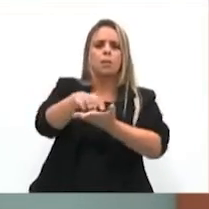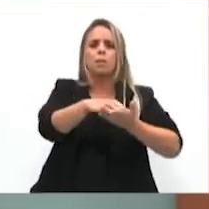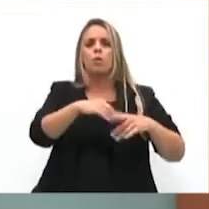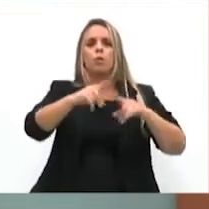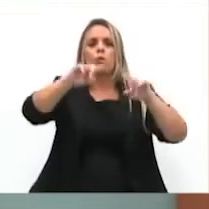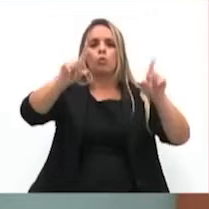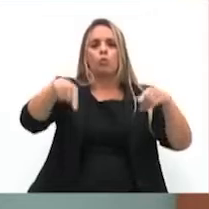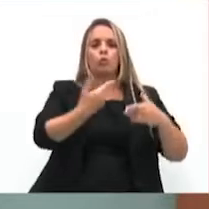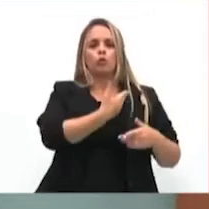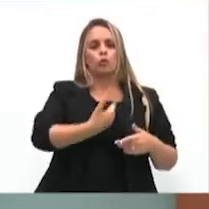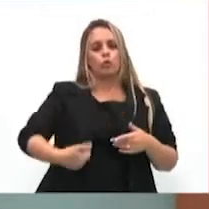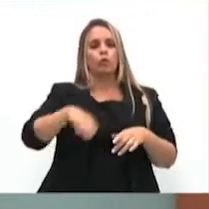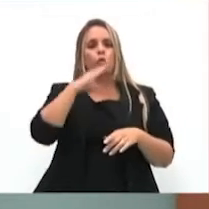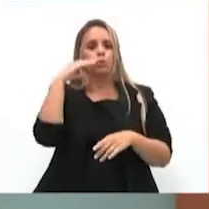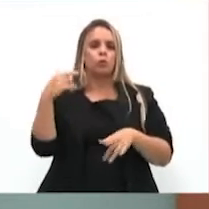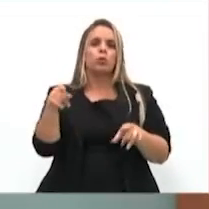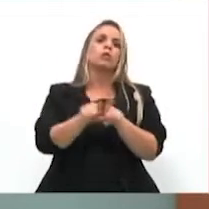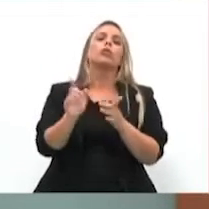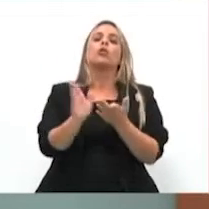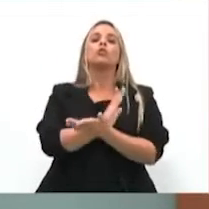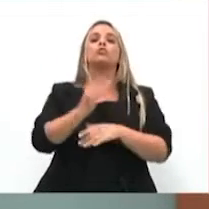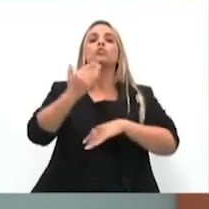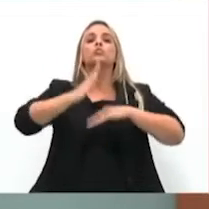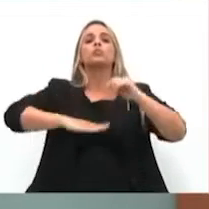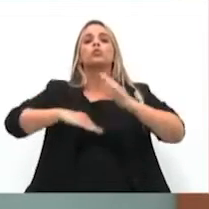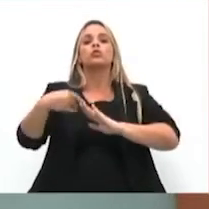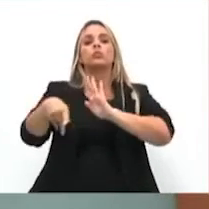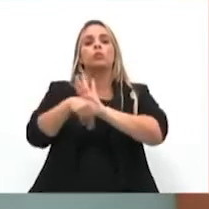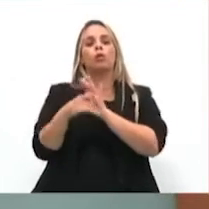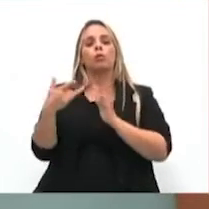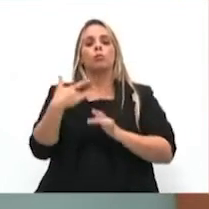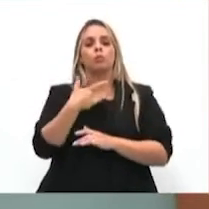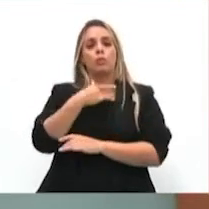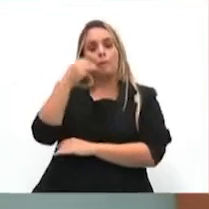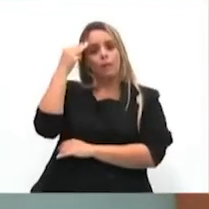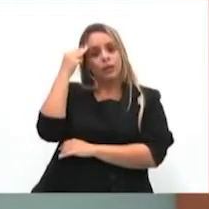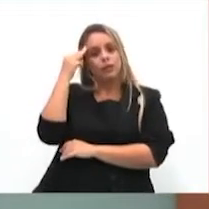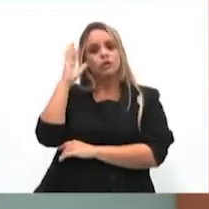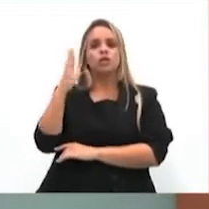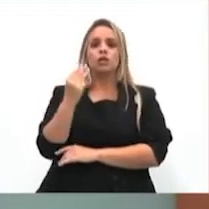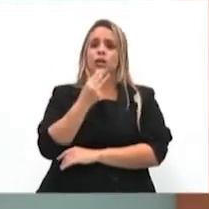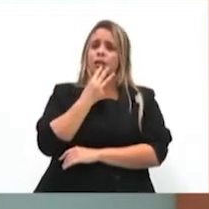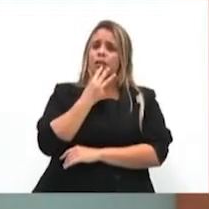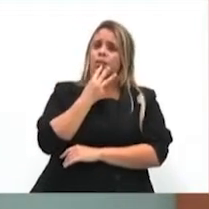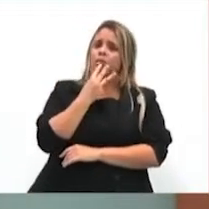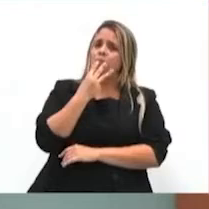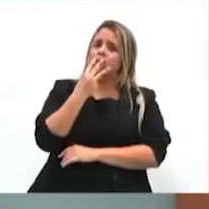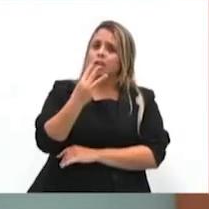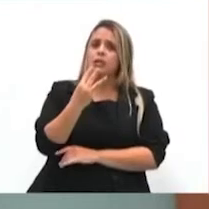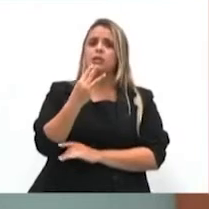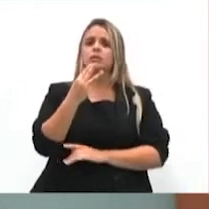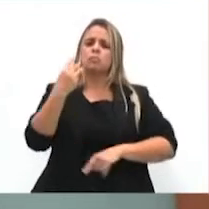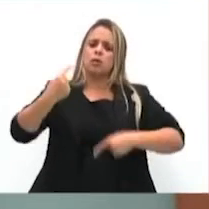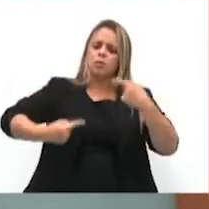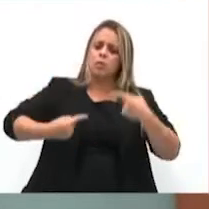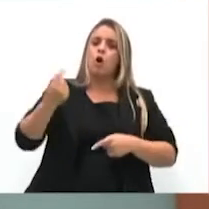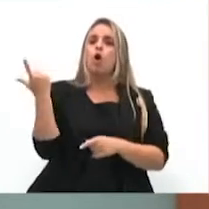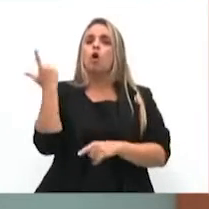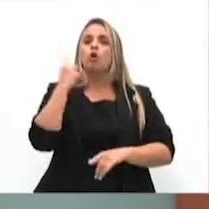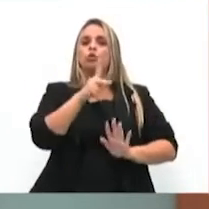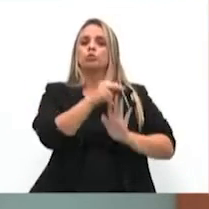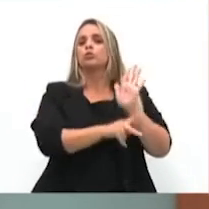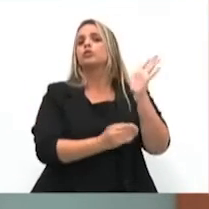estudiosos da saúde mental, depois de três anos foi aprovada pela